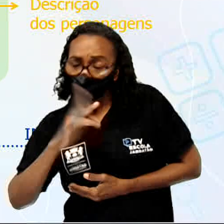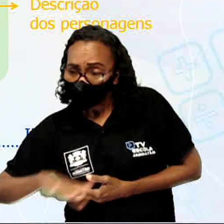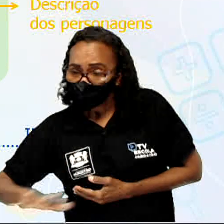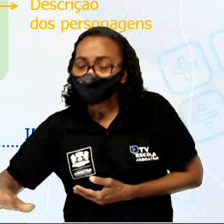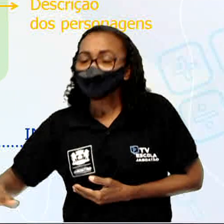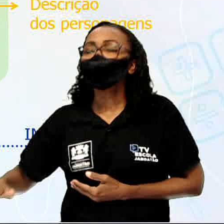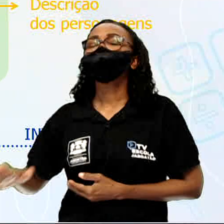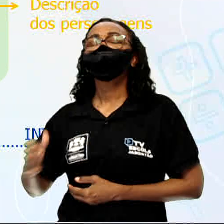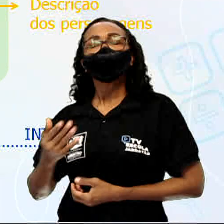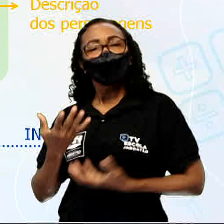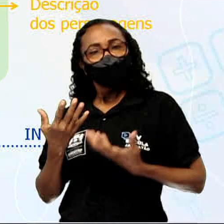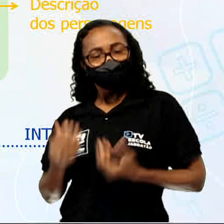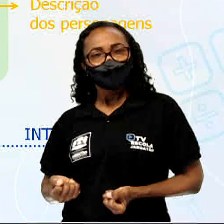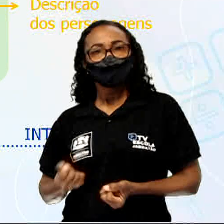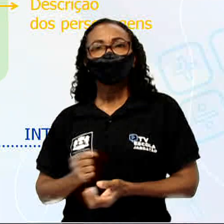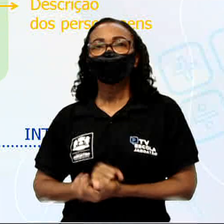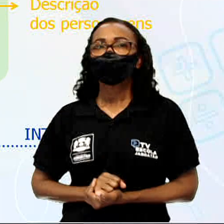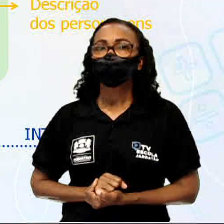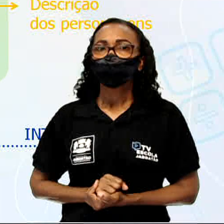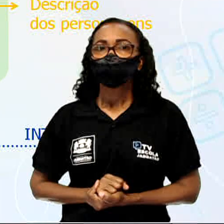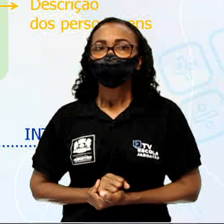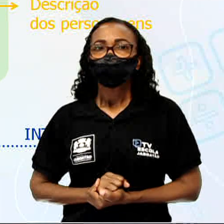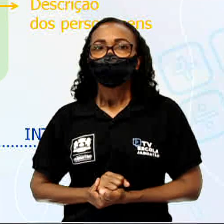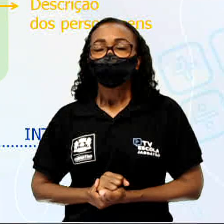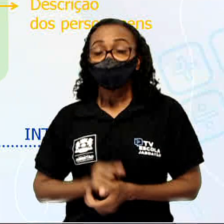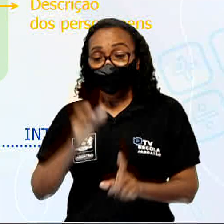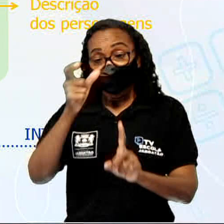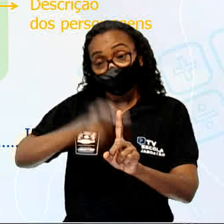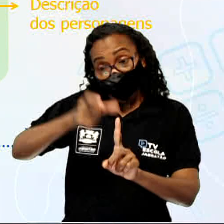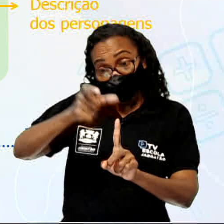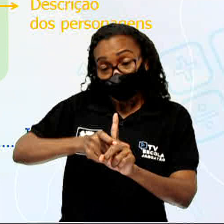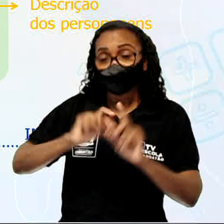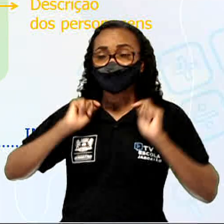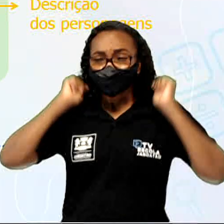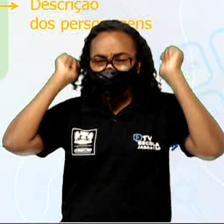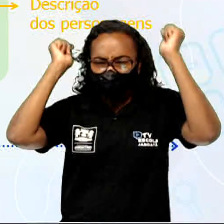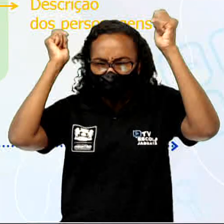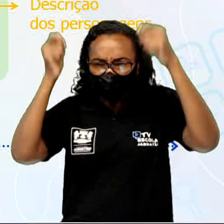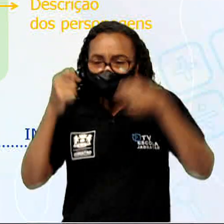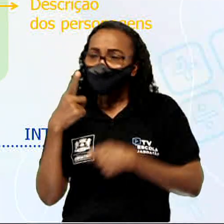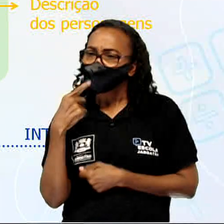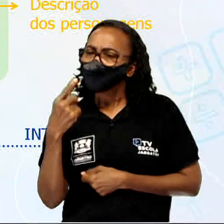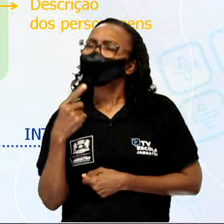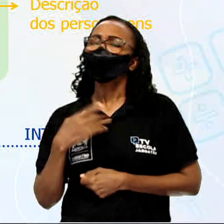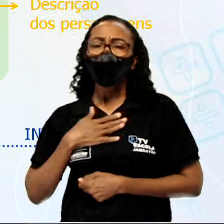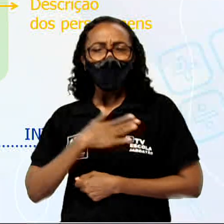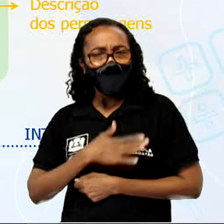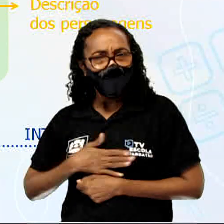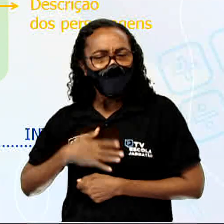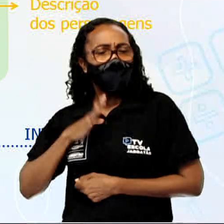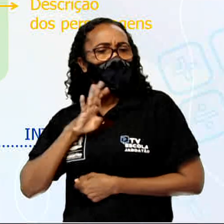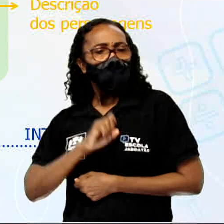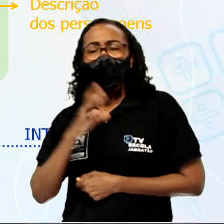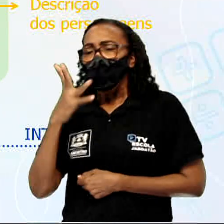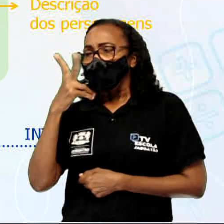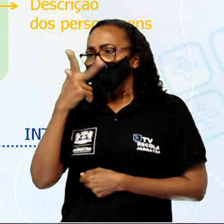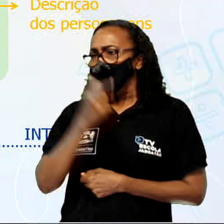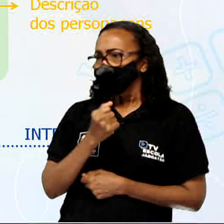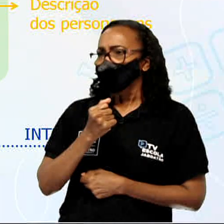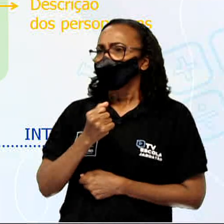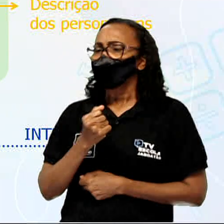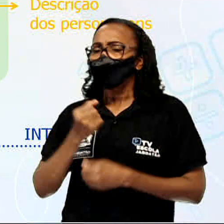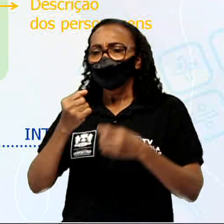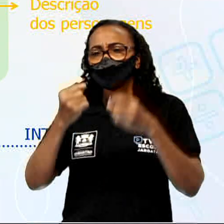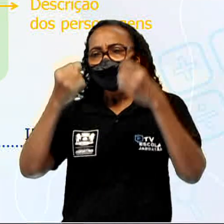características da personagem, né? A Chapeuzinho Vermelho, ela é encantadora, todo mundo a adorava. Há a descrição desses